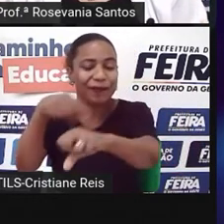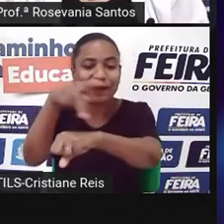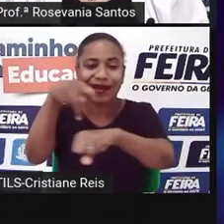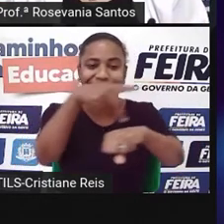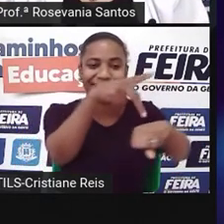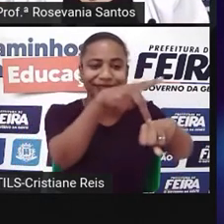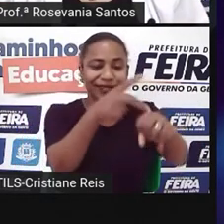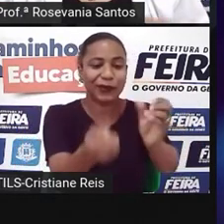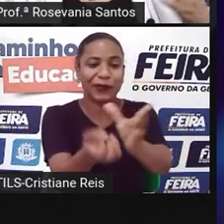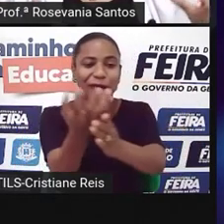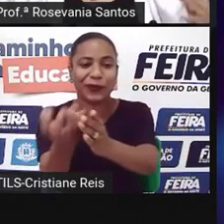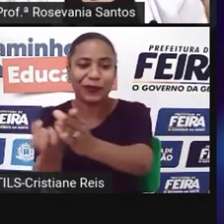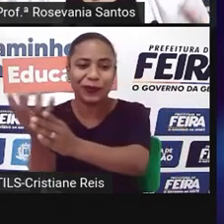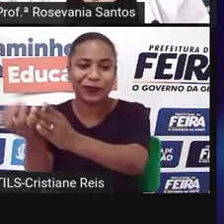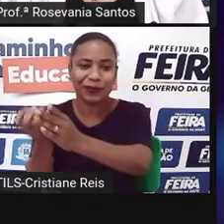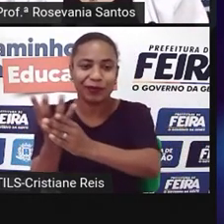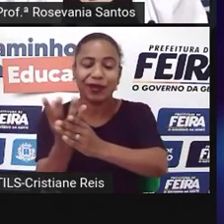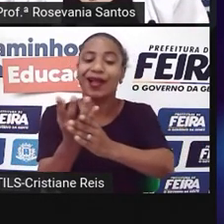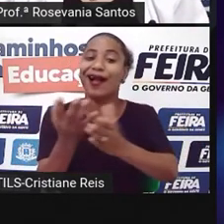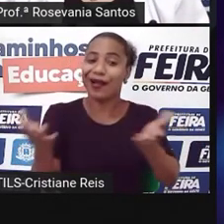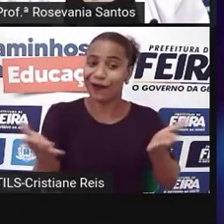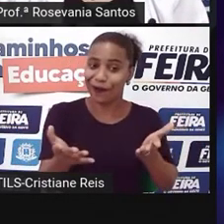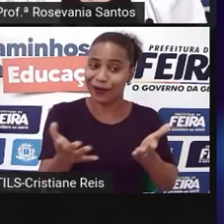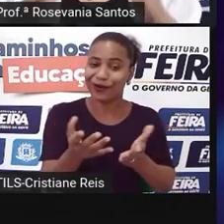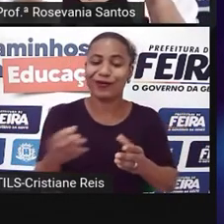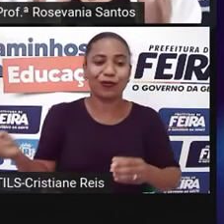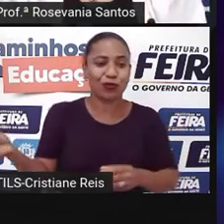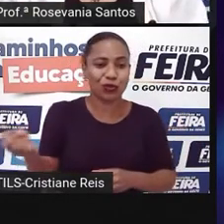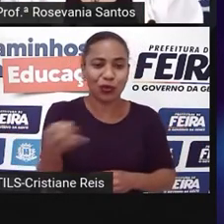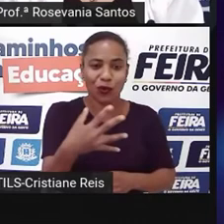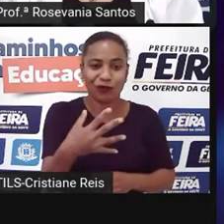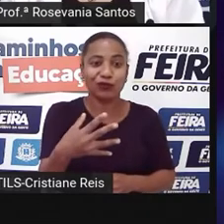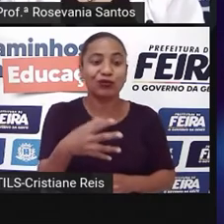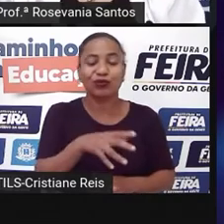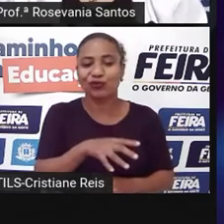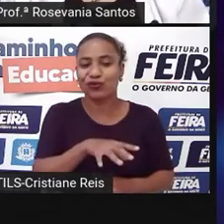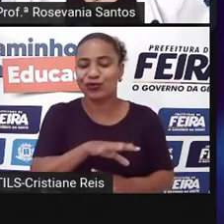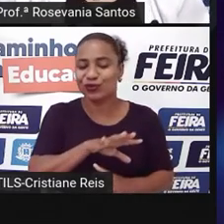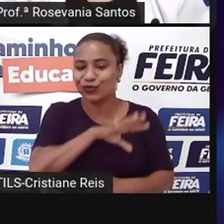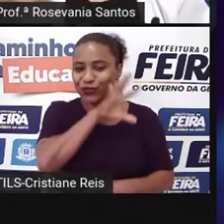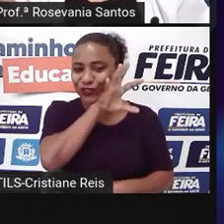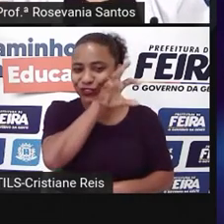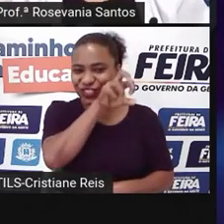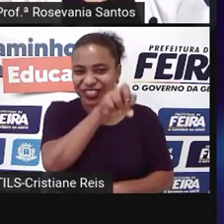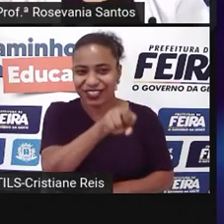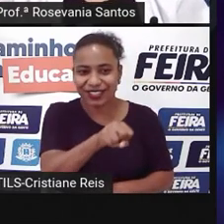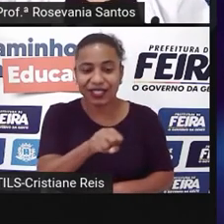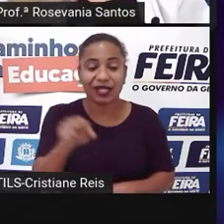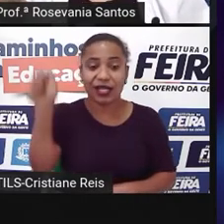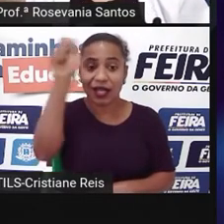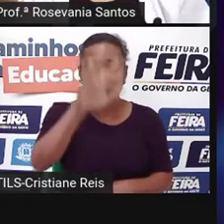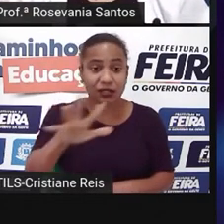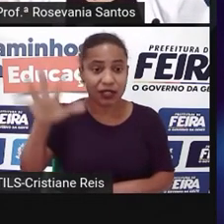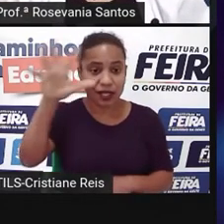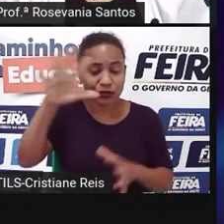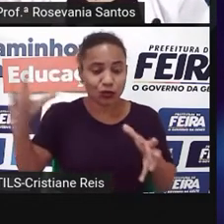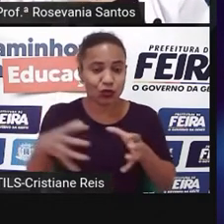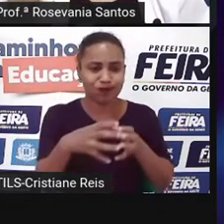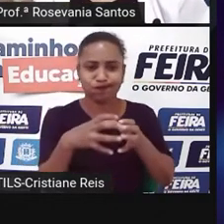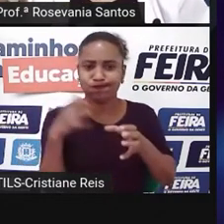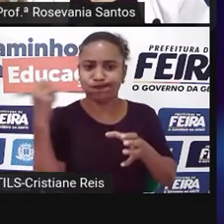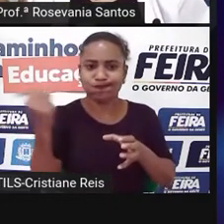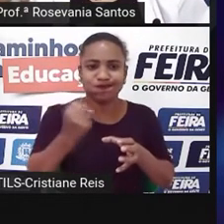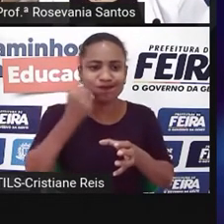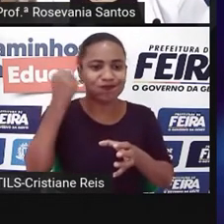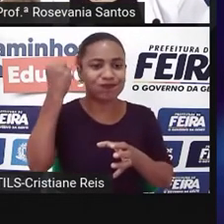nova região, né, que são os novos tigres asiáticos, principalmente do sudeste, né, da Ásia, mas aí nesse caso foi mais atrás